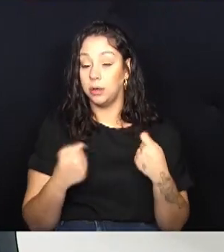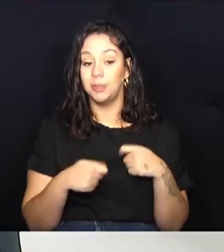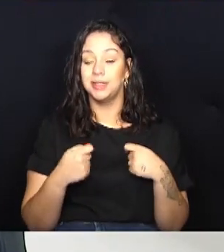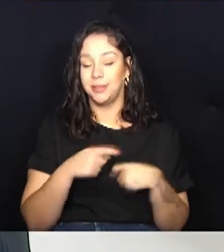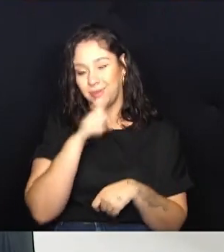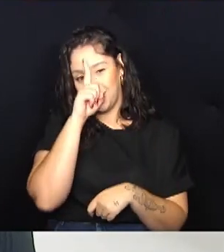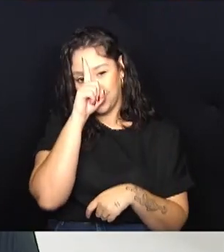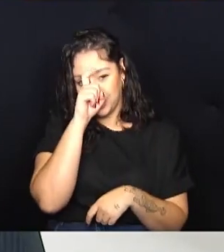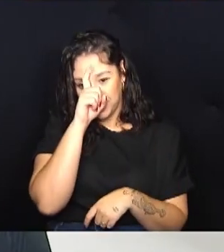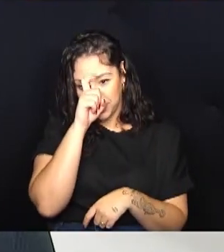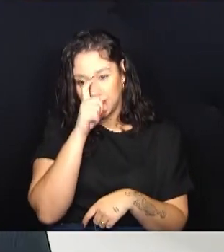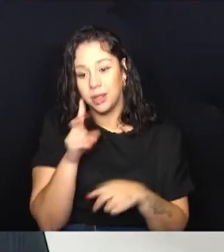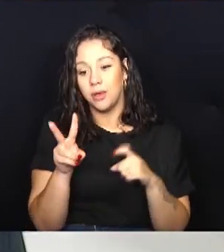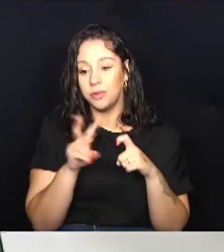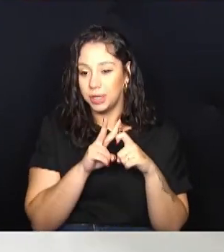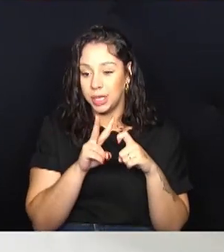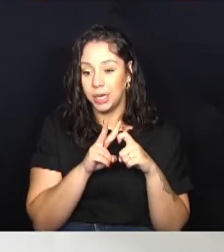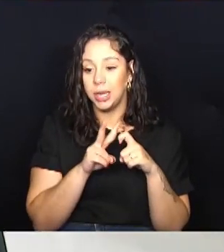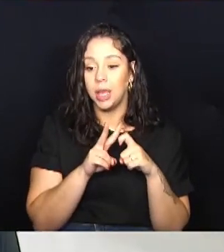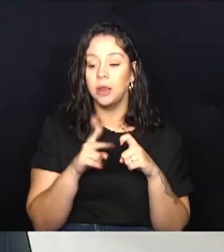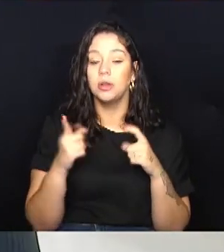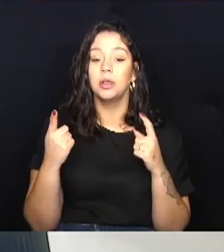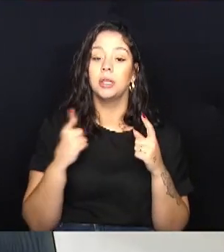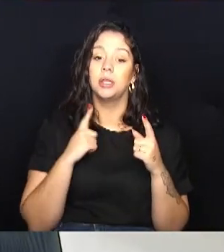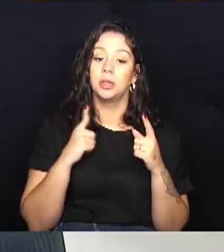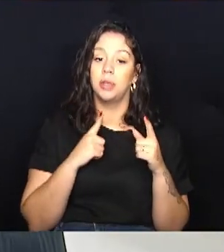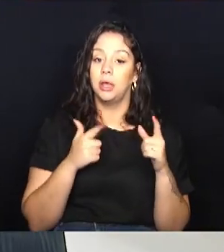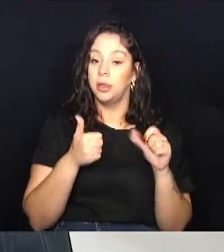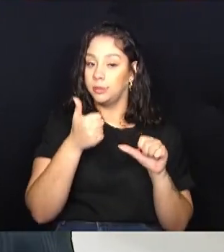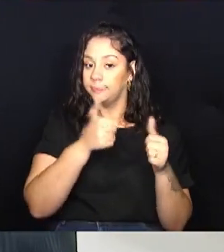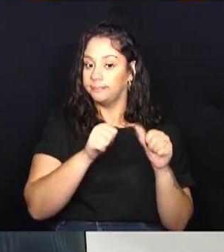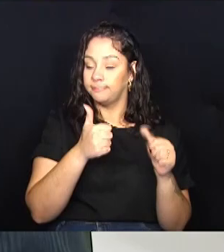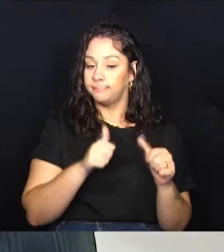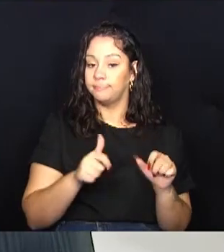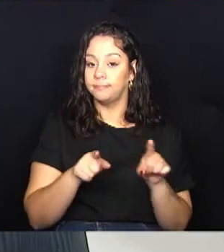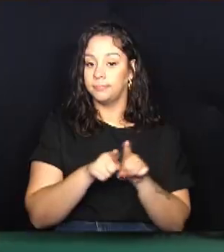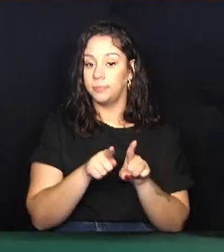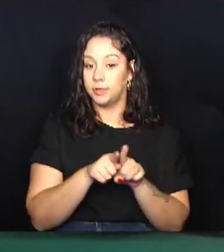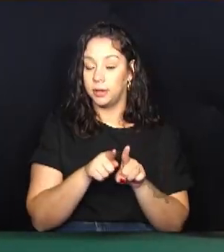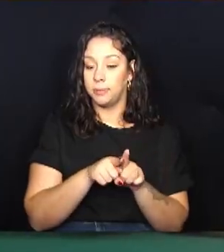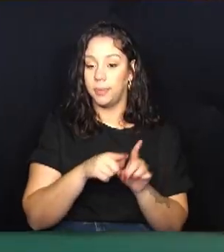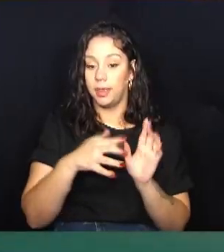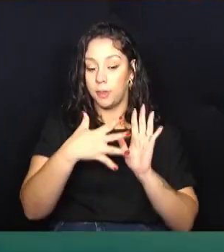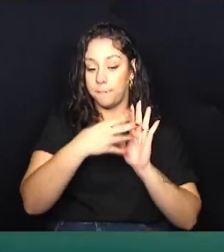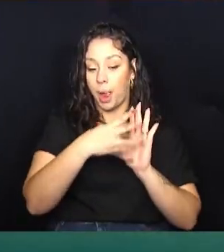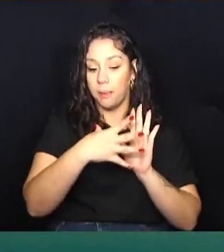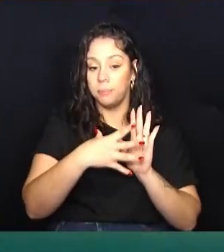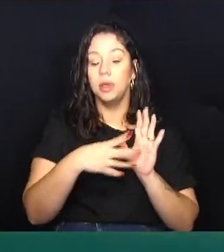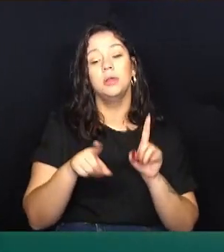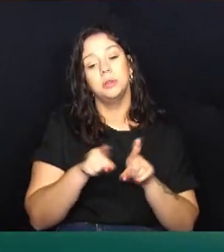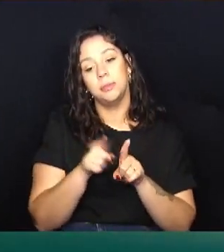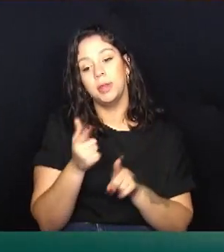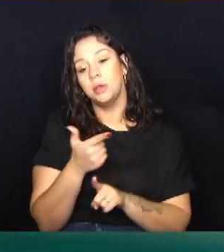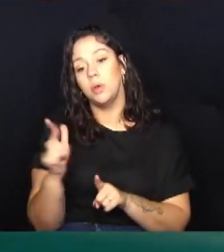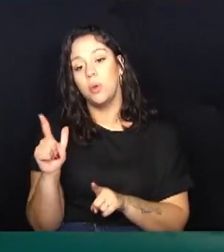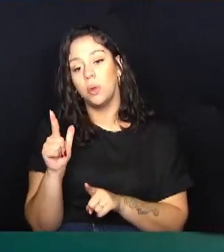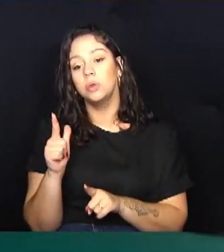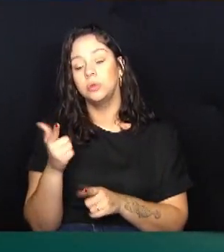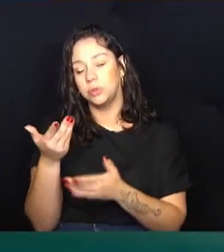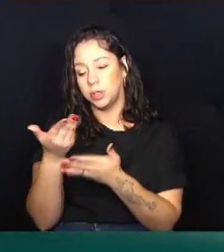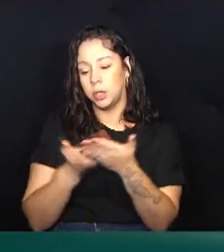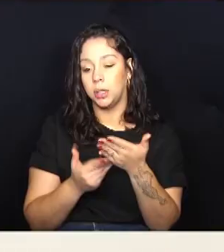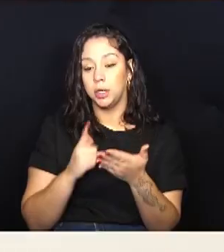hospital veterinário, onde tem tomografia, onde tem raio-x e mais outros tipos de exames que são mais